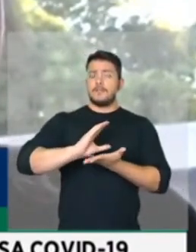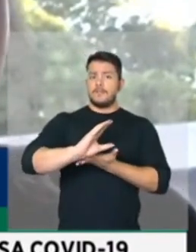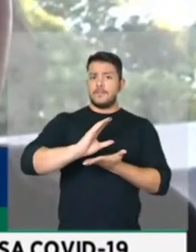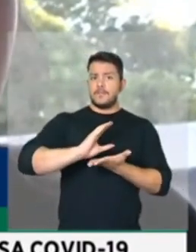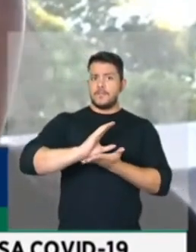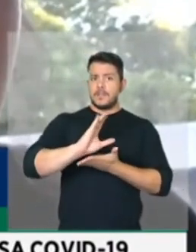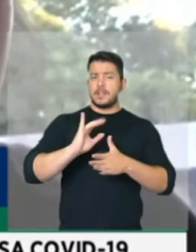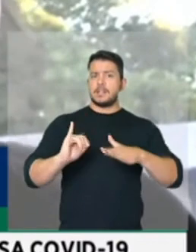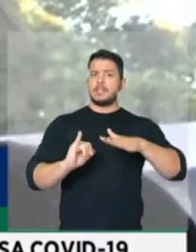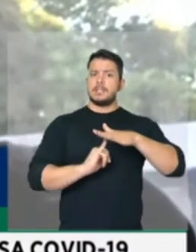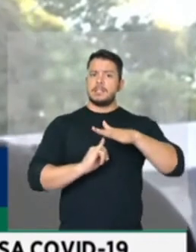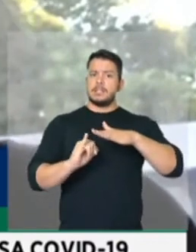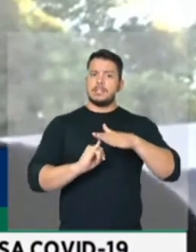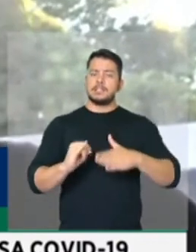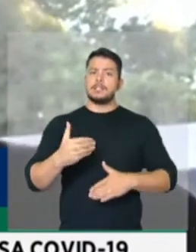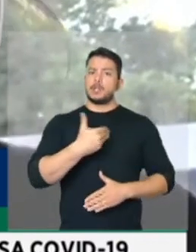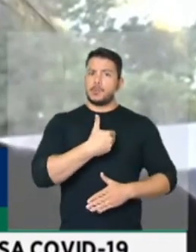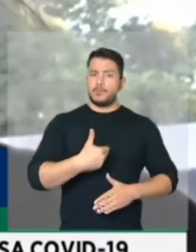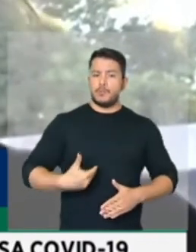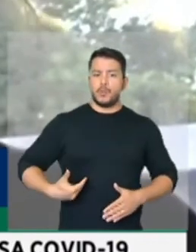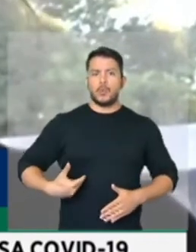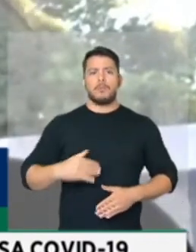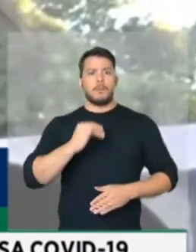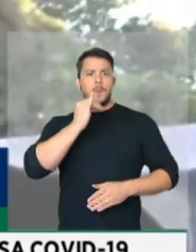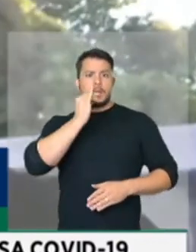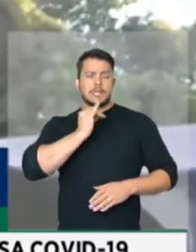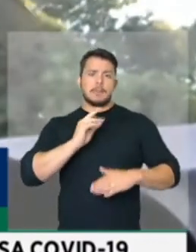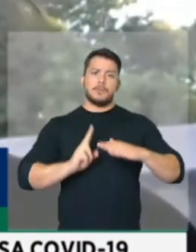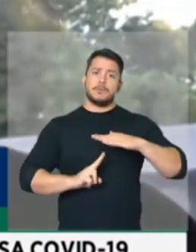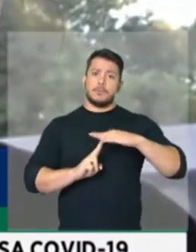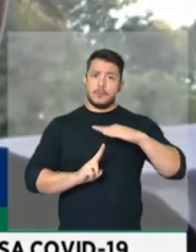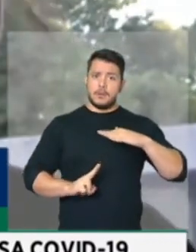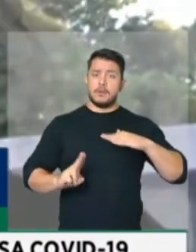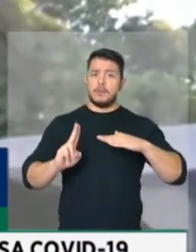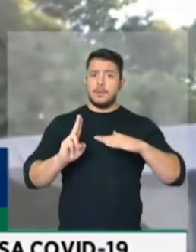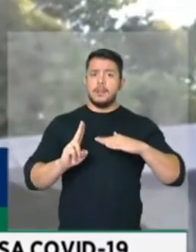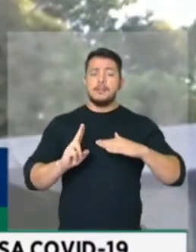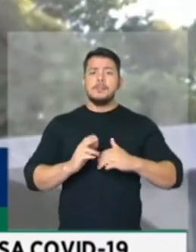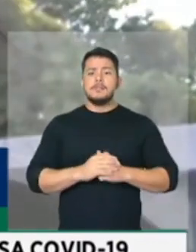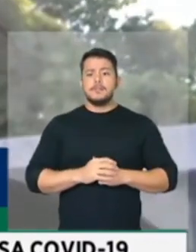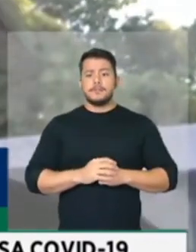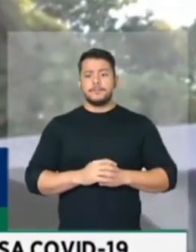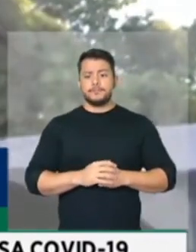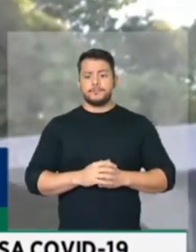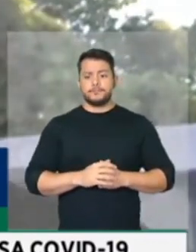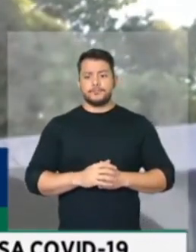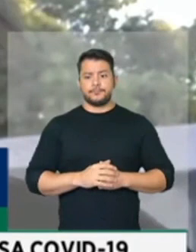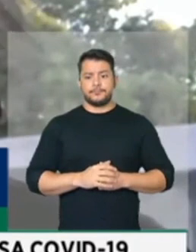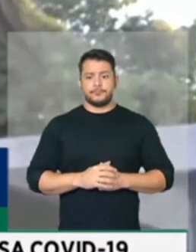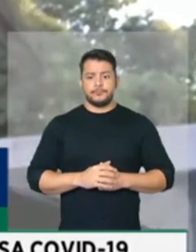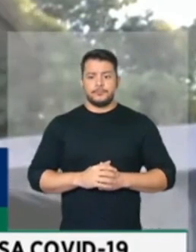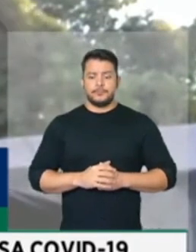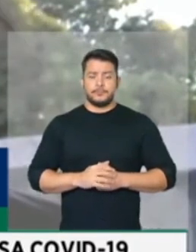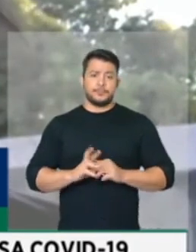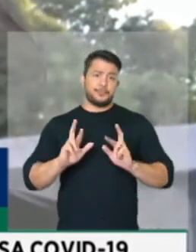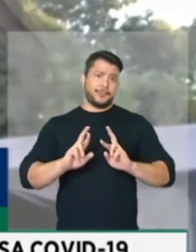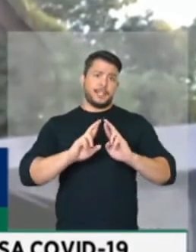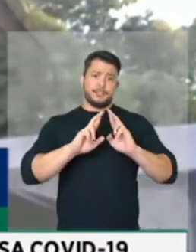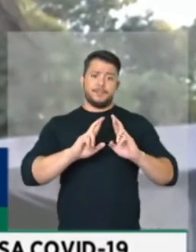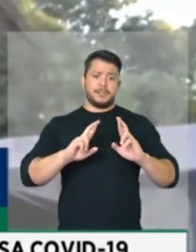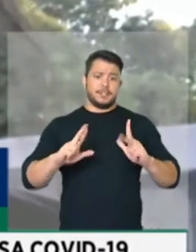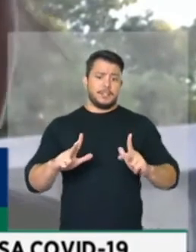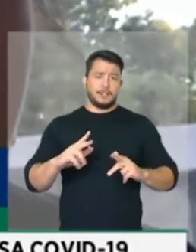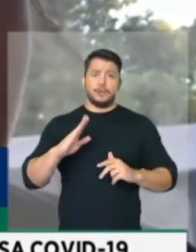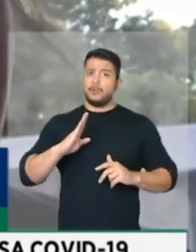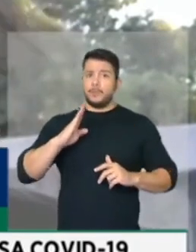instituições públicas de pesquisa na universidade, diferentemente do que o governo Bolsonaro tem feito, negando, cortando investimentos